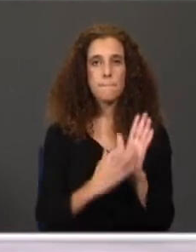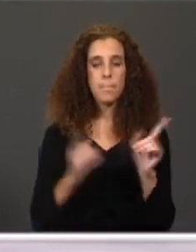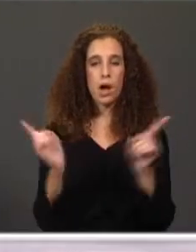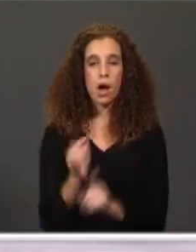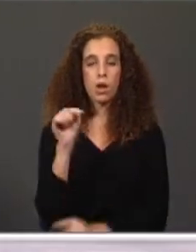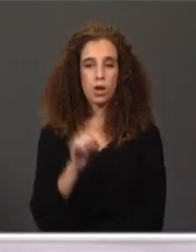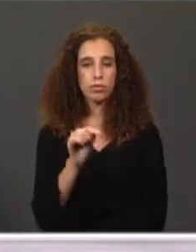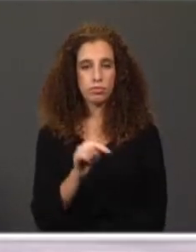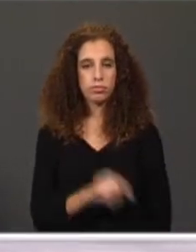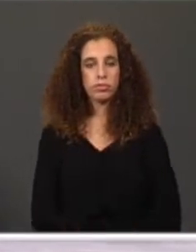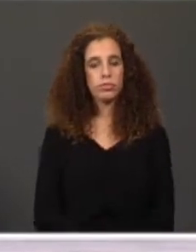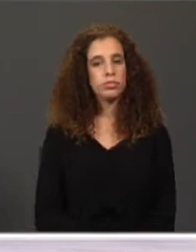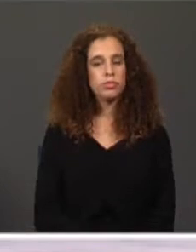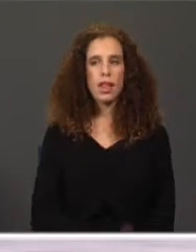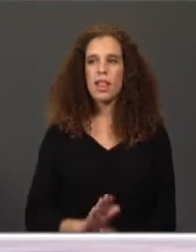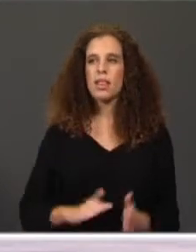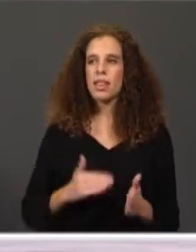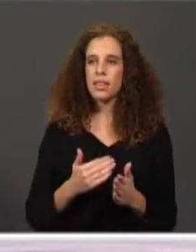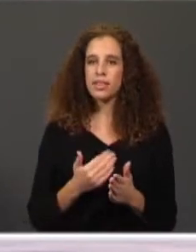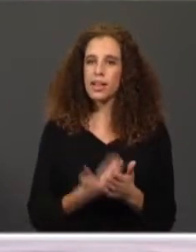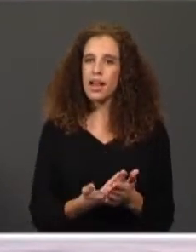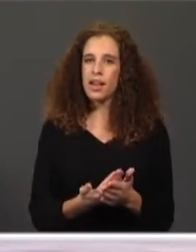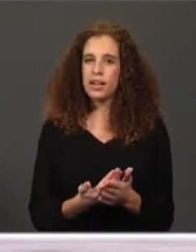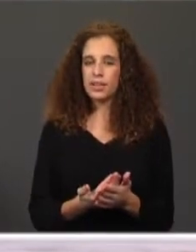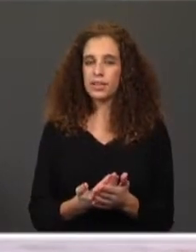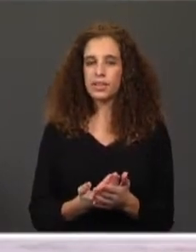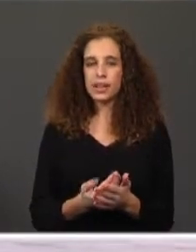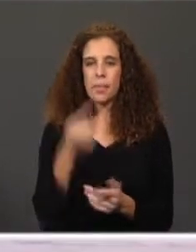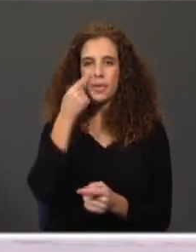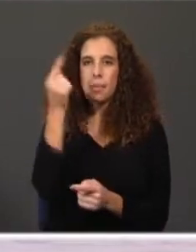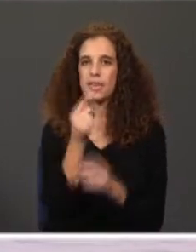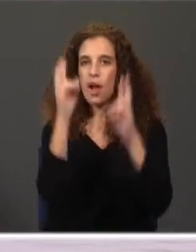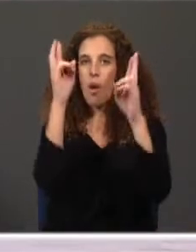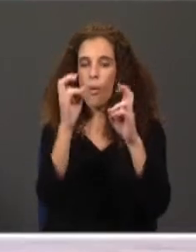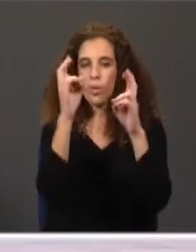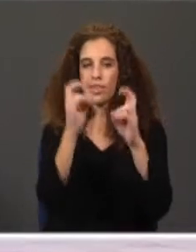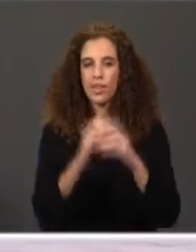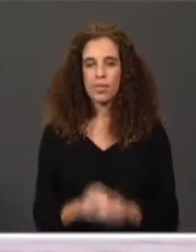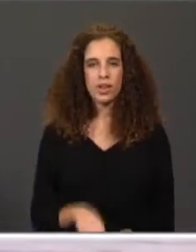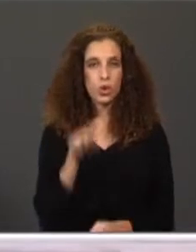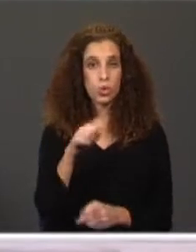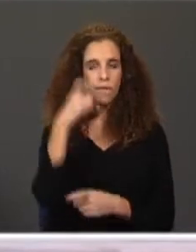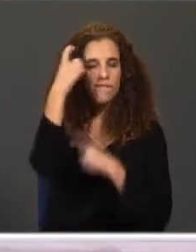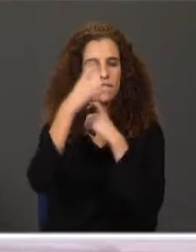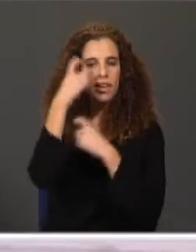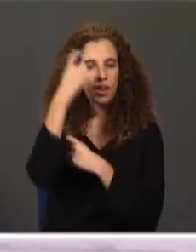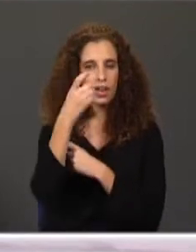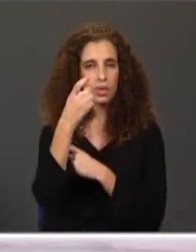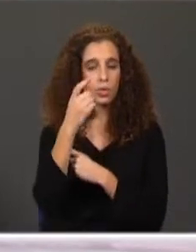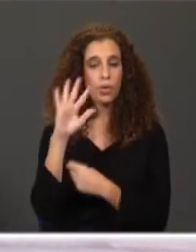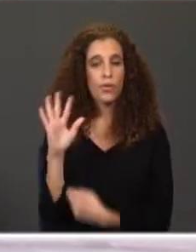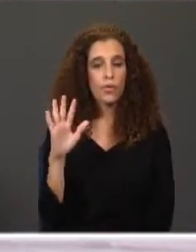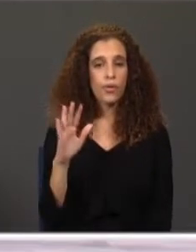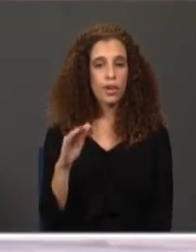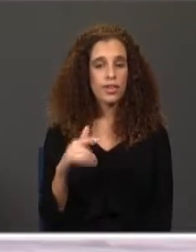dar um cheirinho, para te apresentar a temática e te deixar a pensar naquilo que vai ser